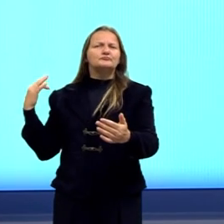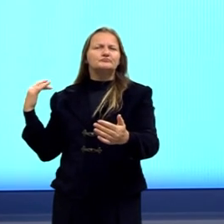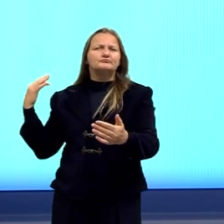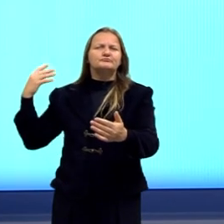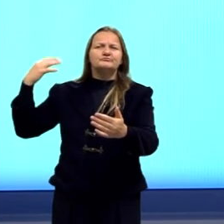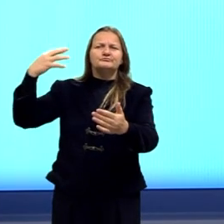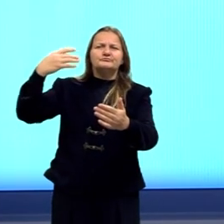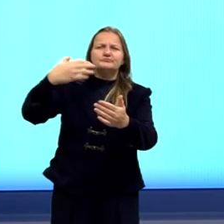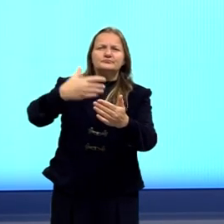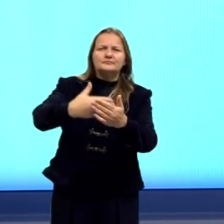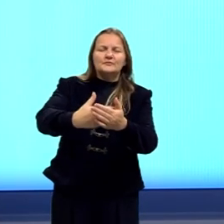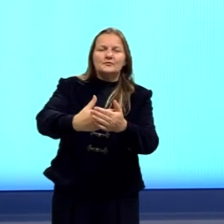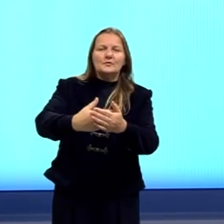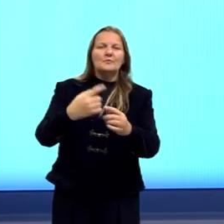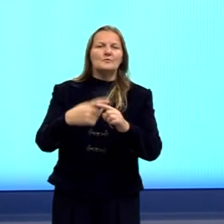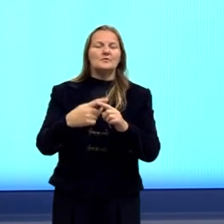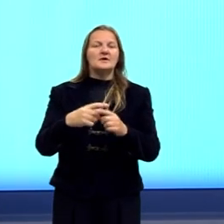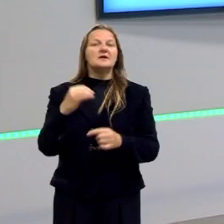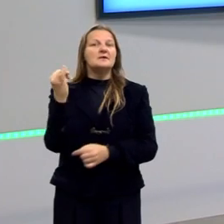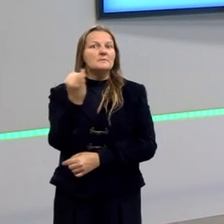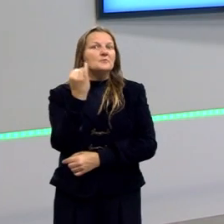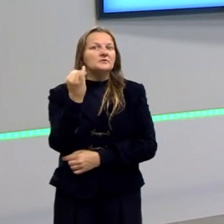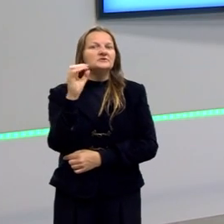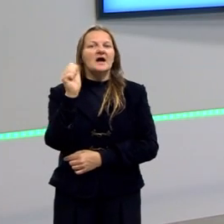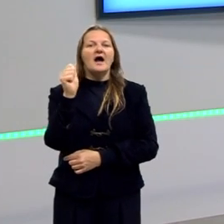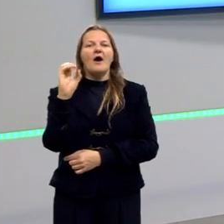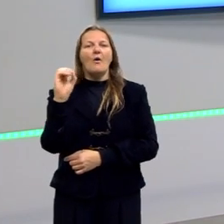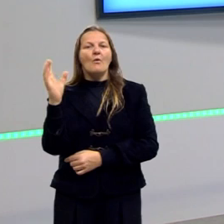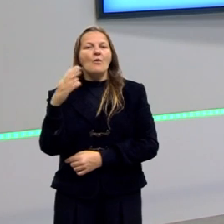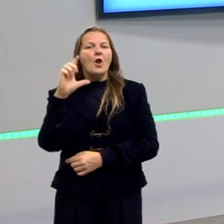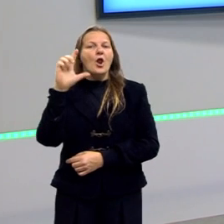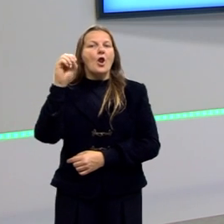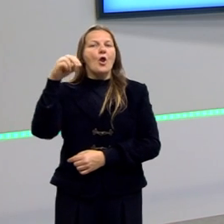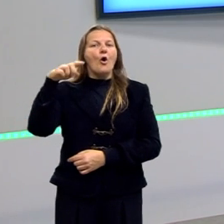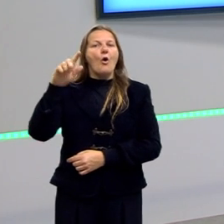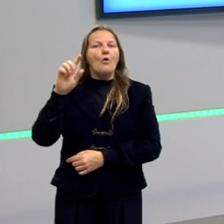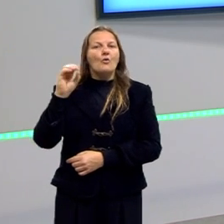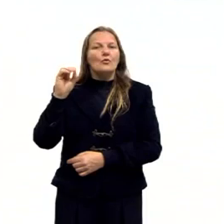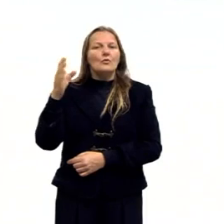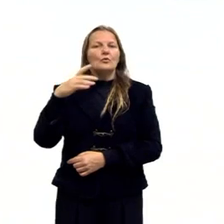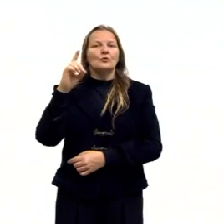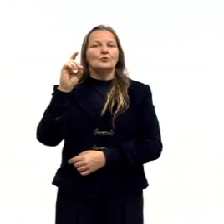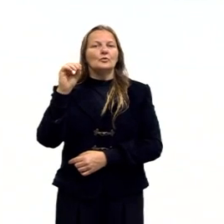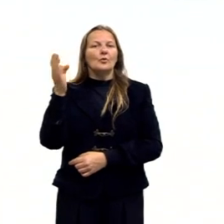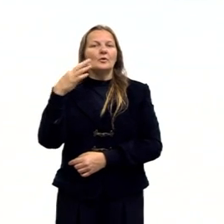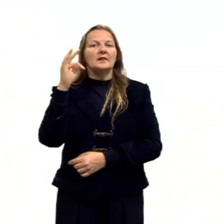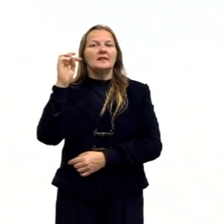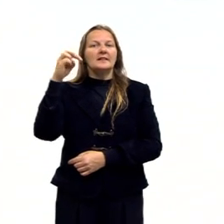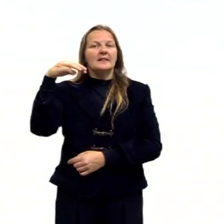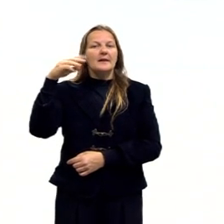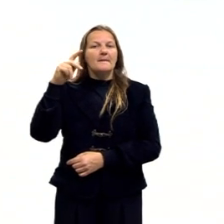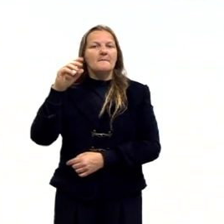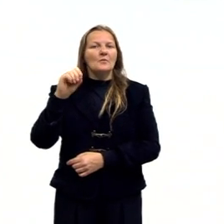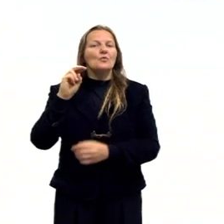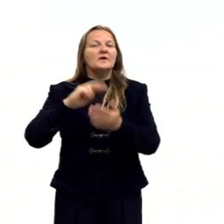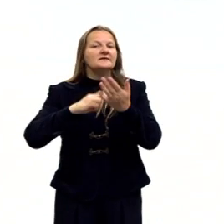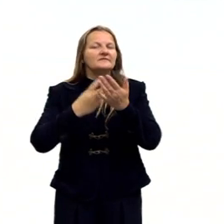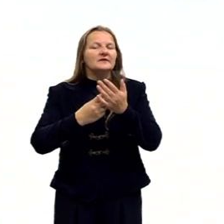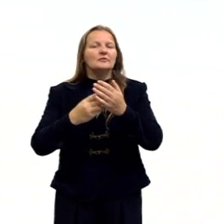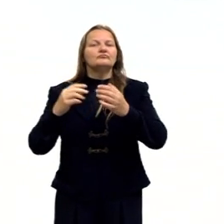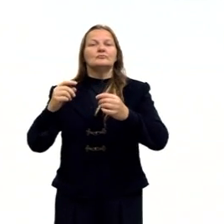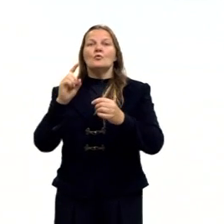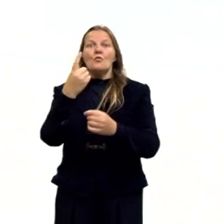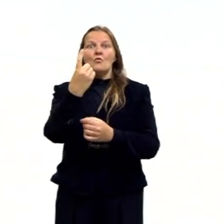tempo, tá? Porque não basta que haja uma transformação numa geração, em um indivíduo